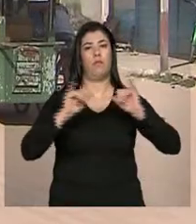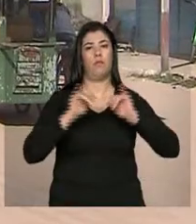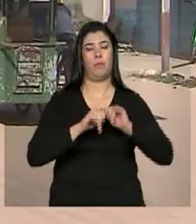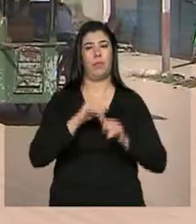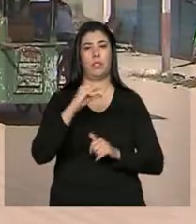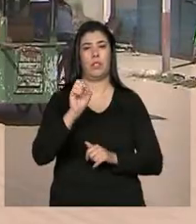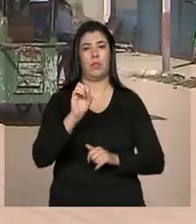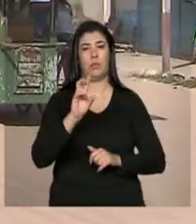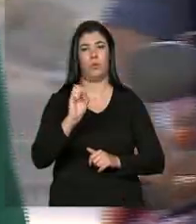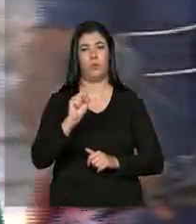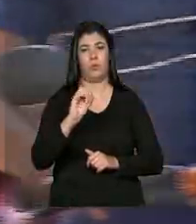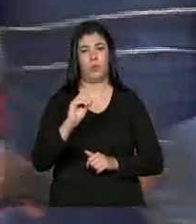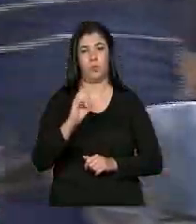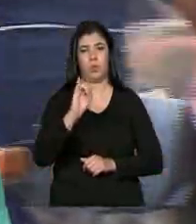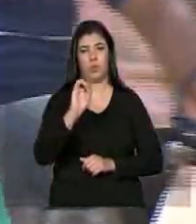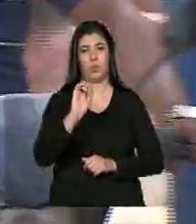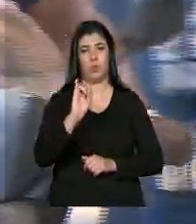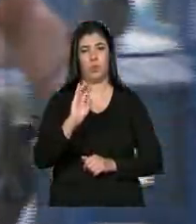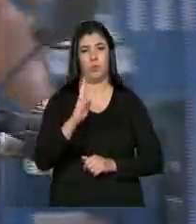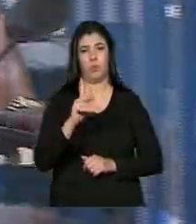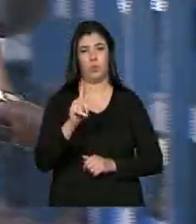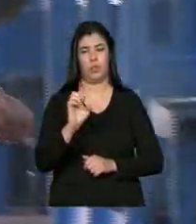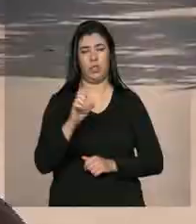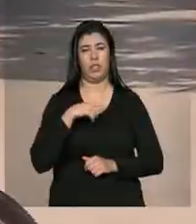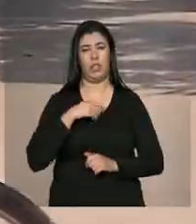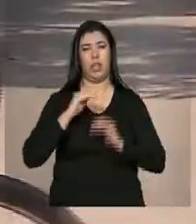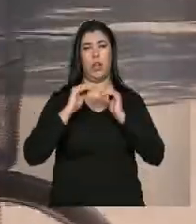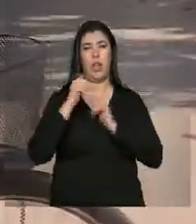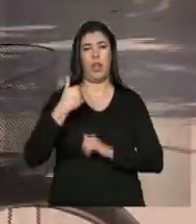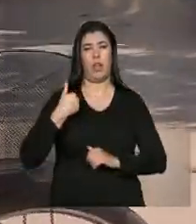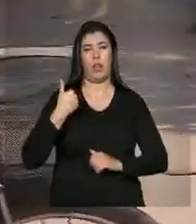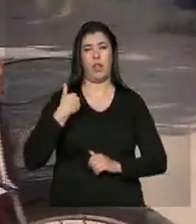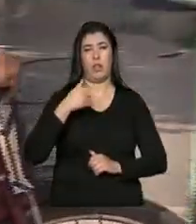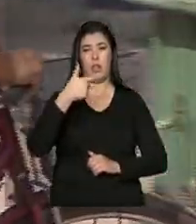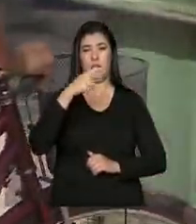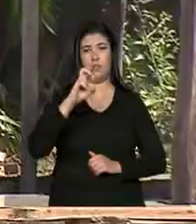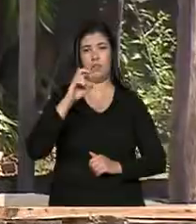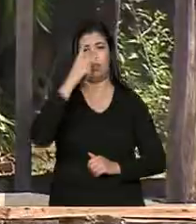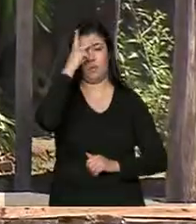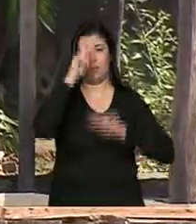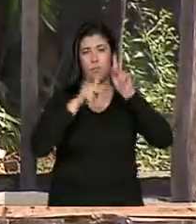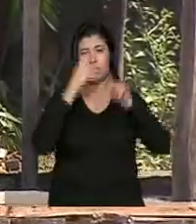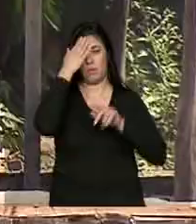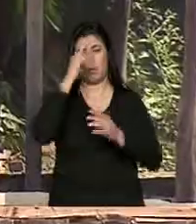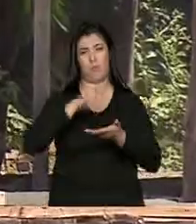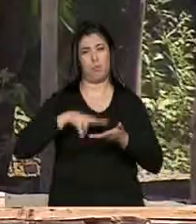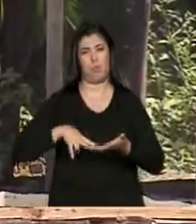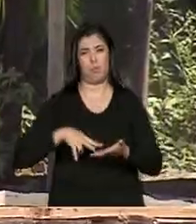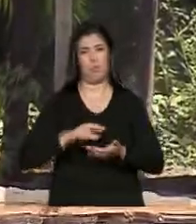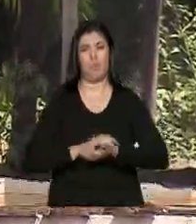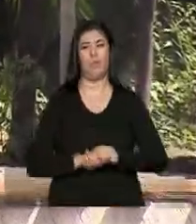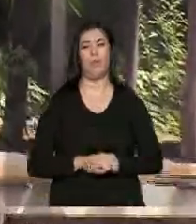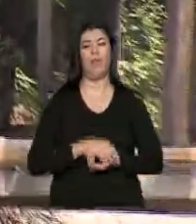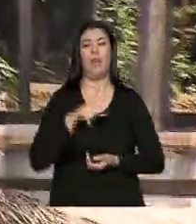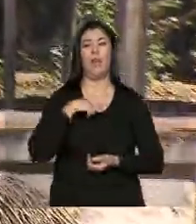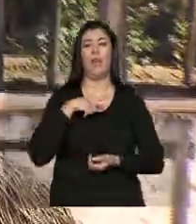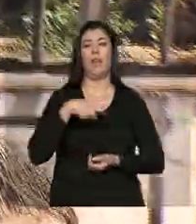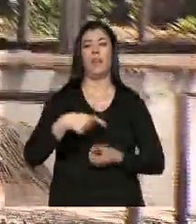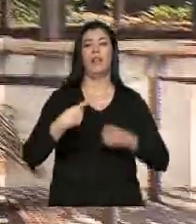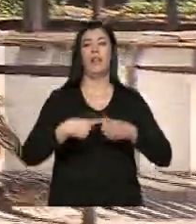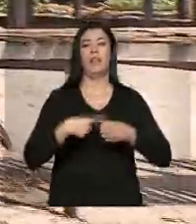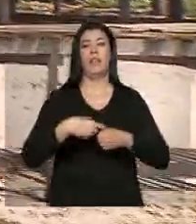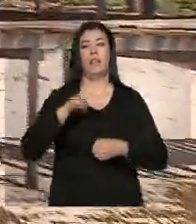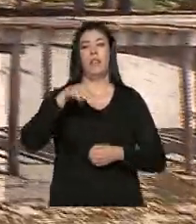quase metade da população com mais de 25 anos é analfabeta. Aqui no arquipélago do Marajó, no Pará,